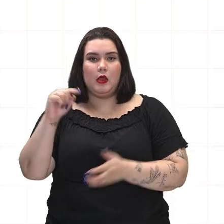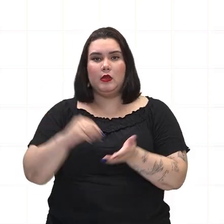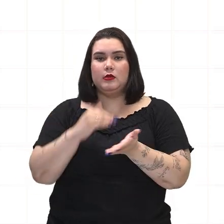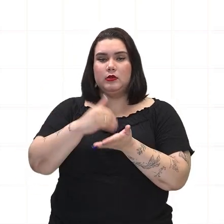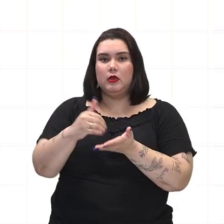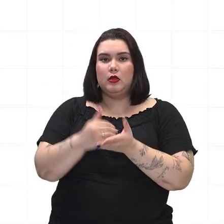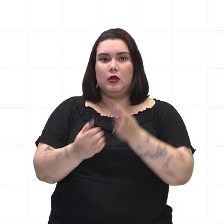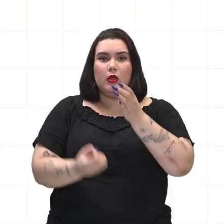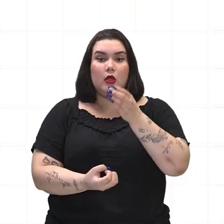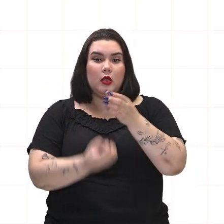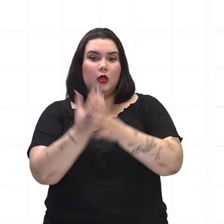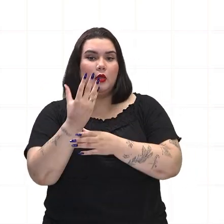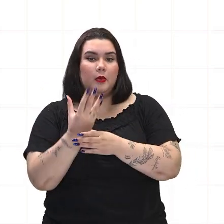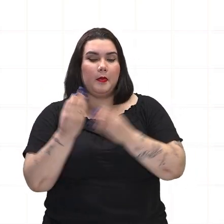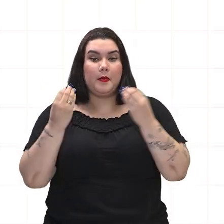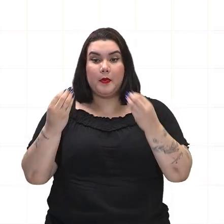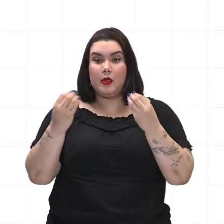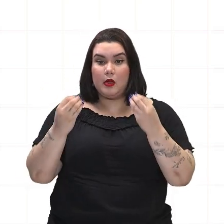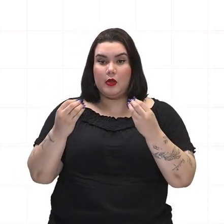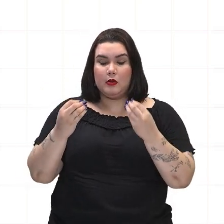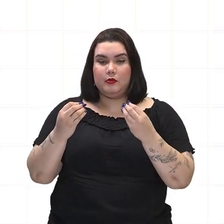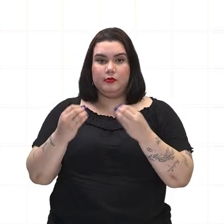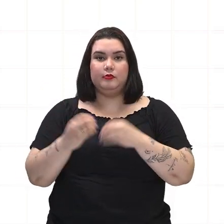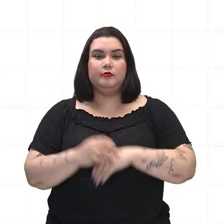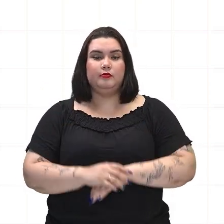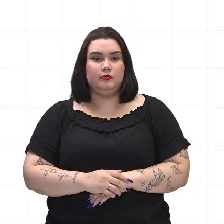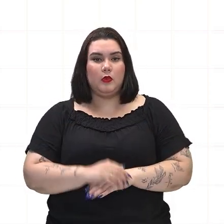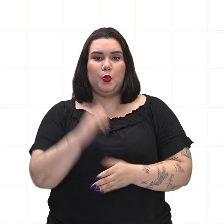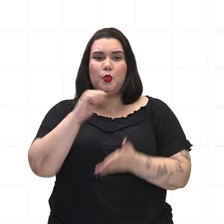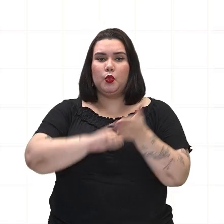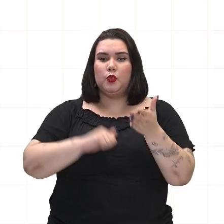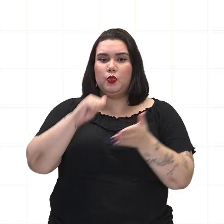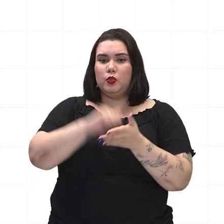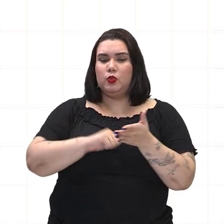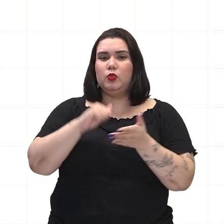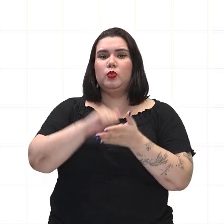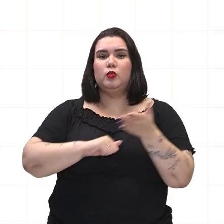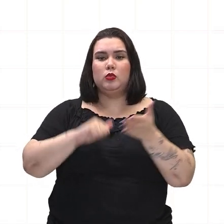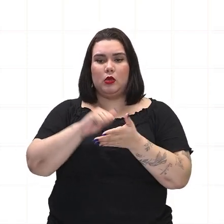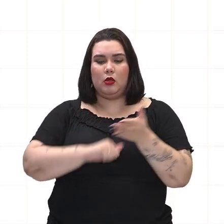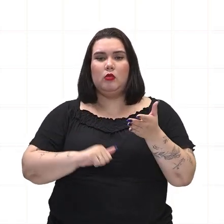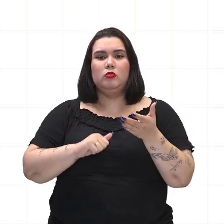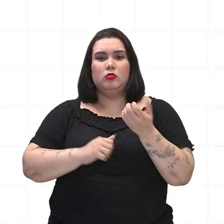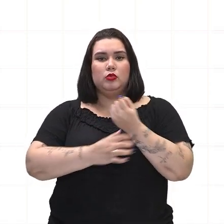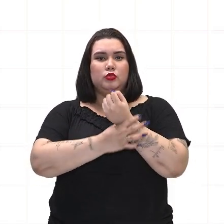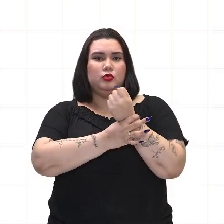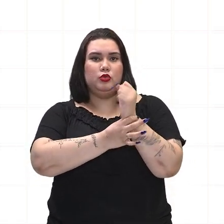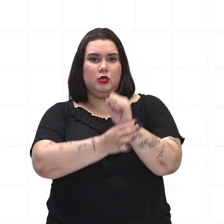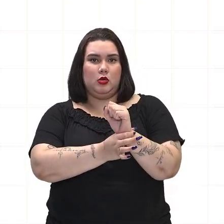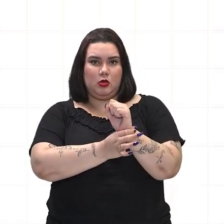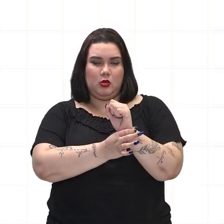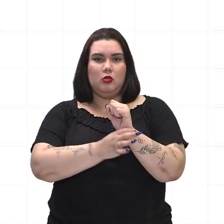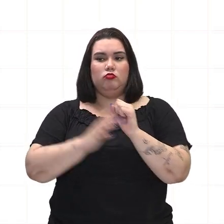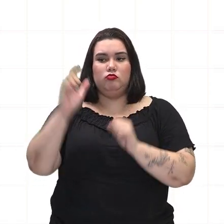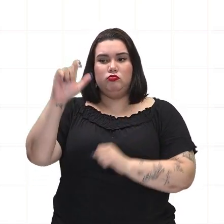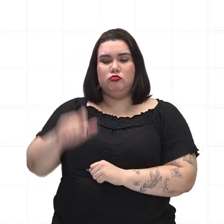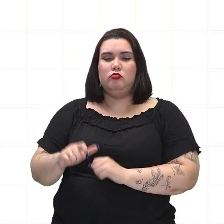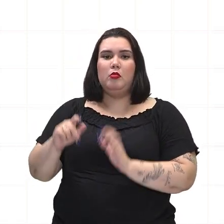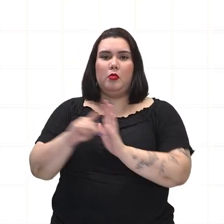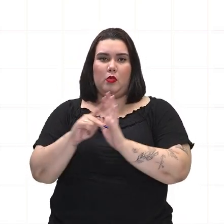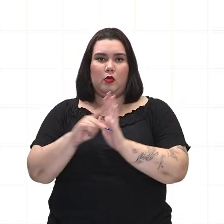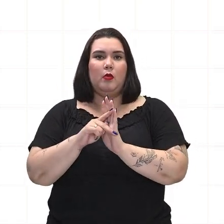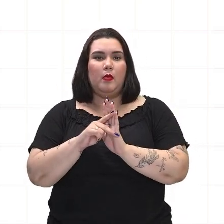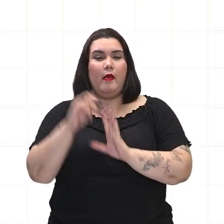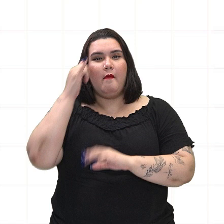criada pra quê? Pra lutar contra a questão da discriminação racial. Só em